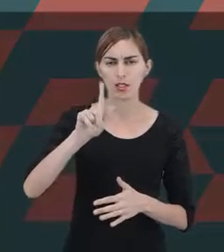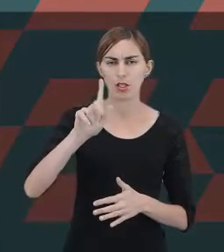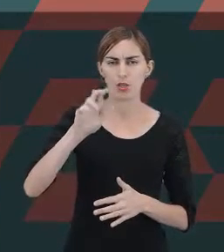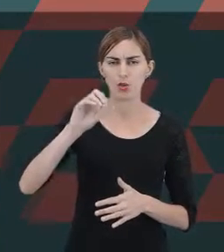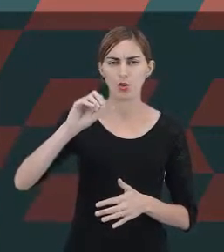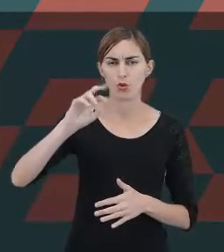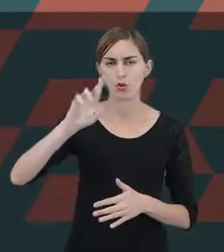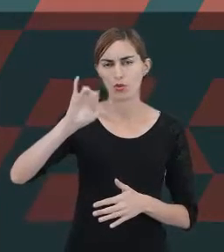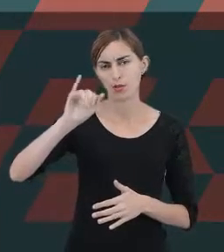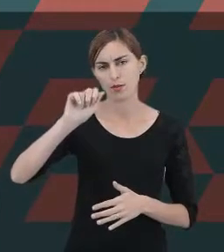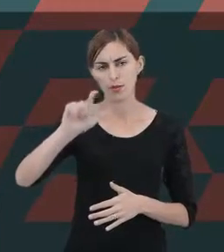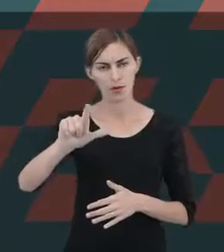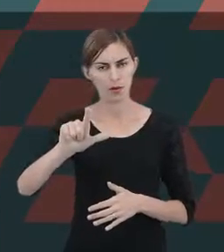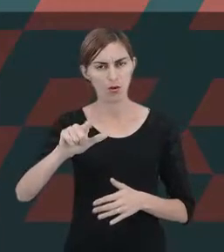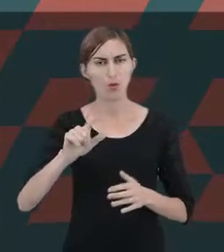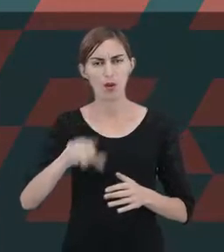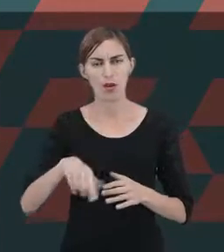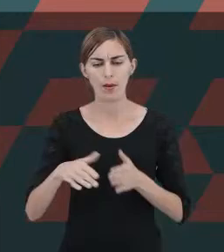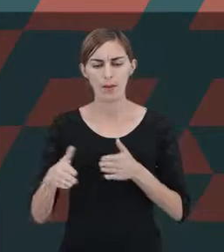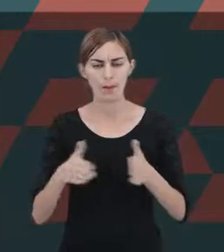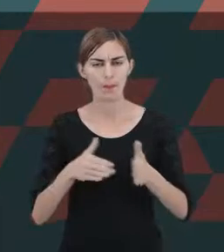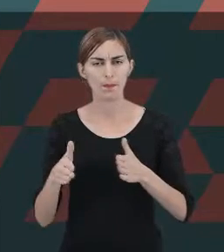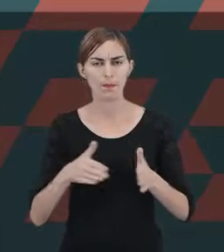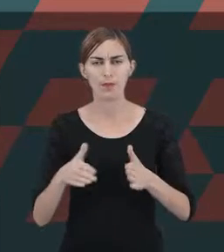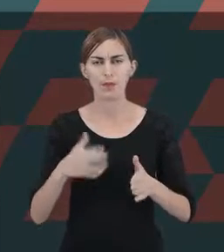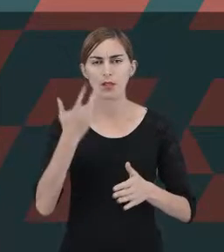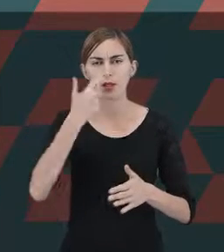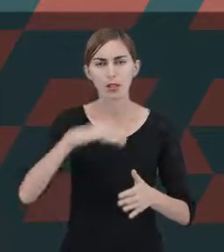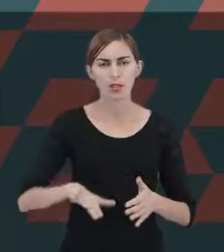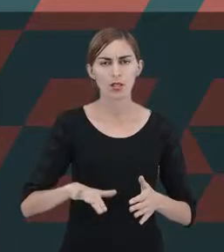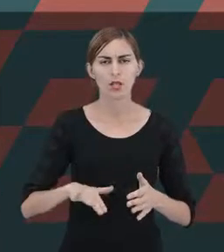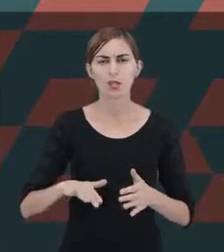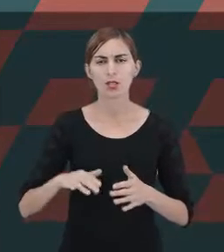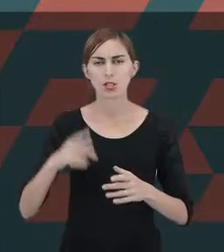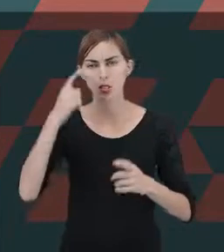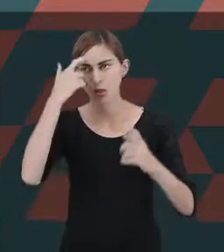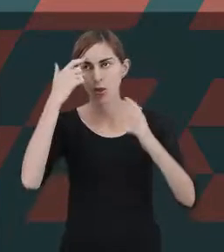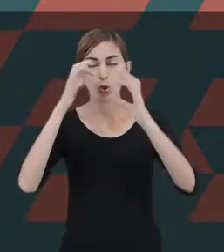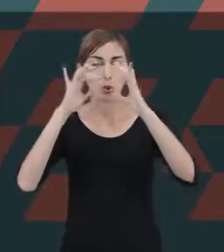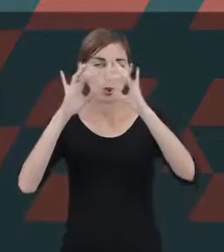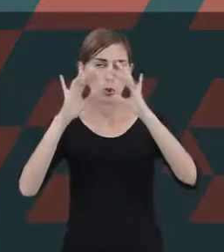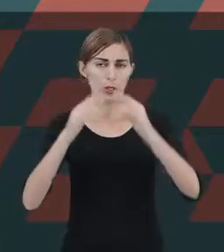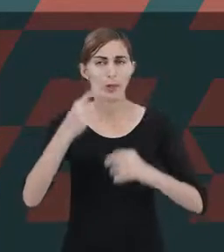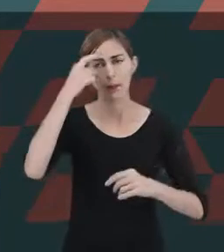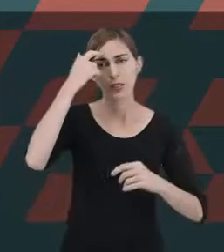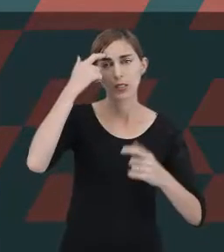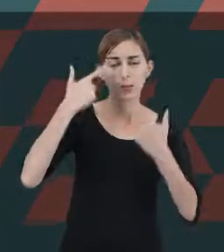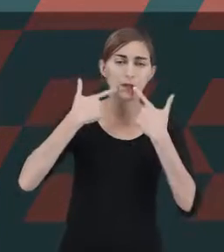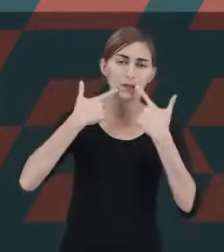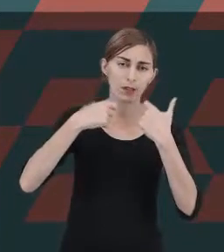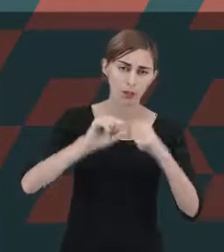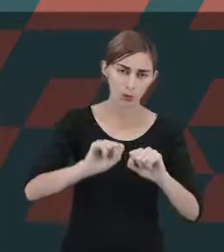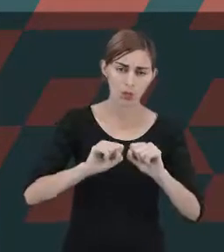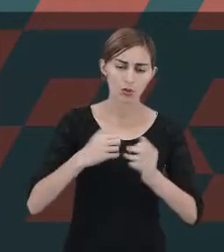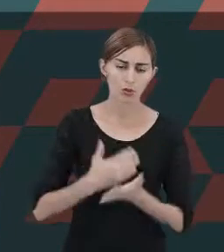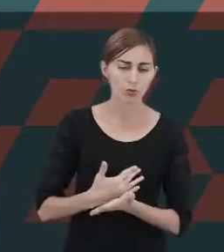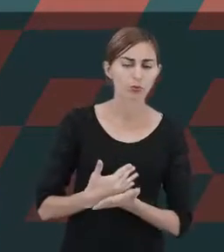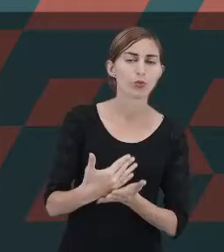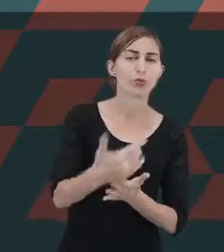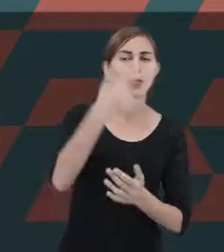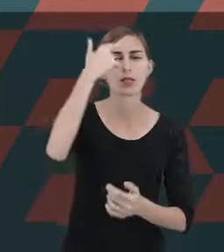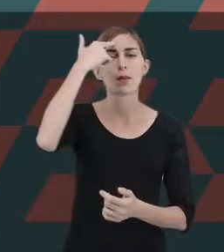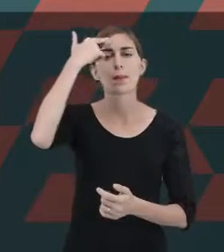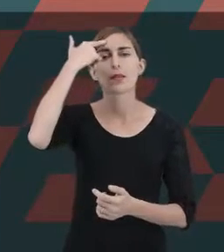o momento em que a criança também domina os processos cognitivos de pensamento e linguagem e começa a pensar em